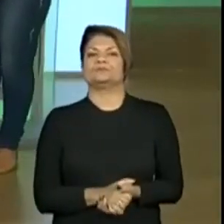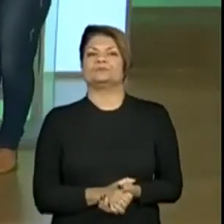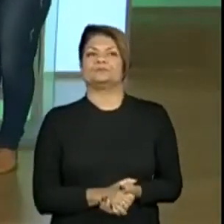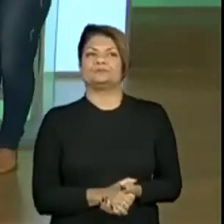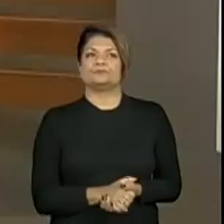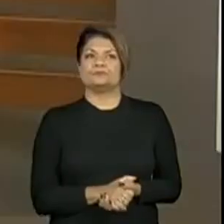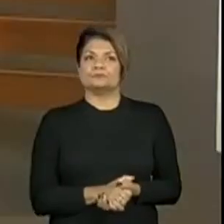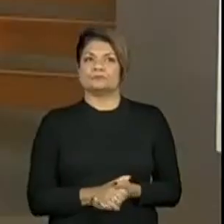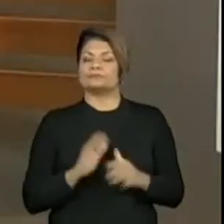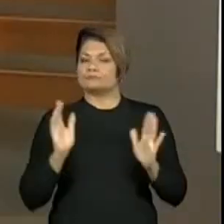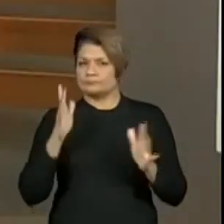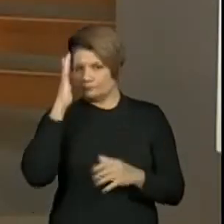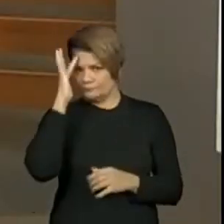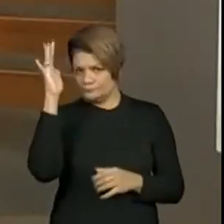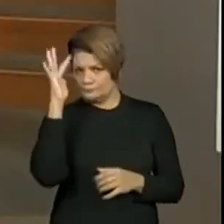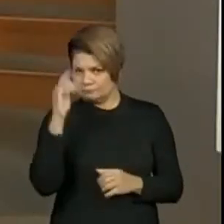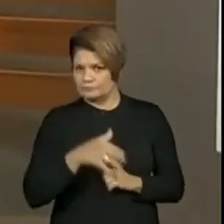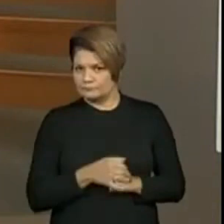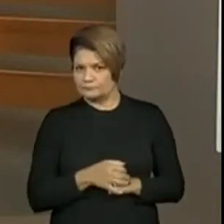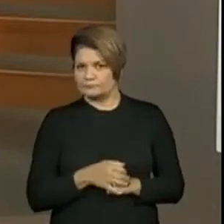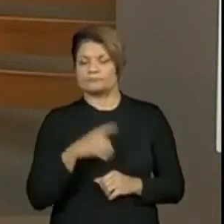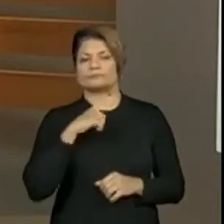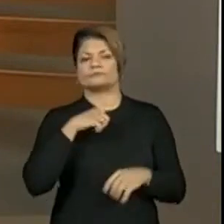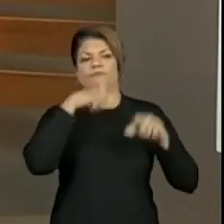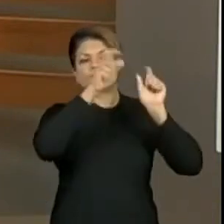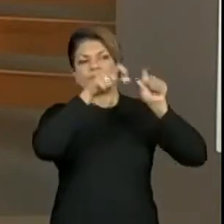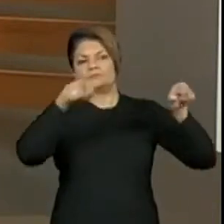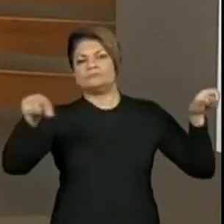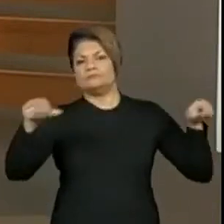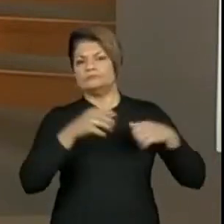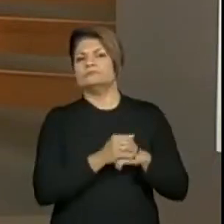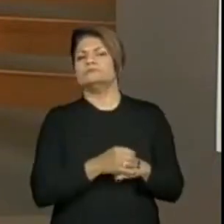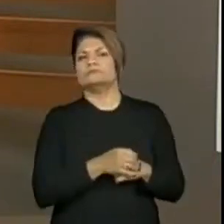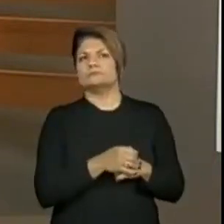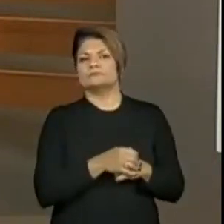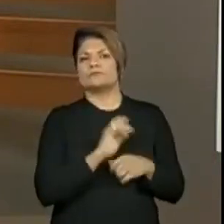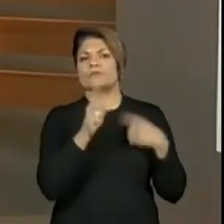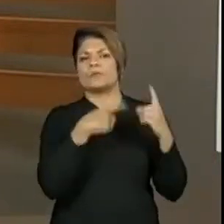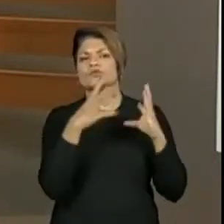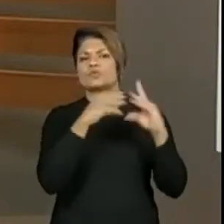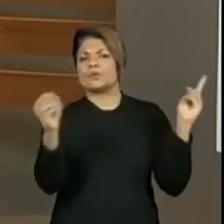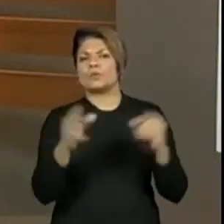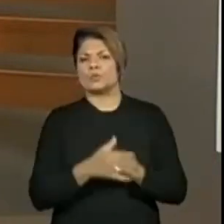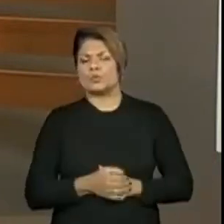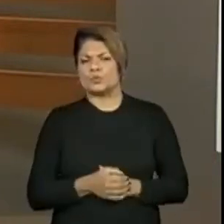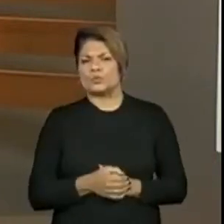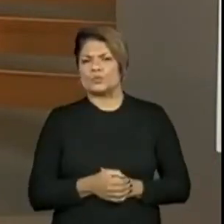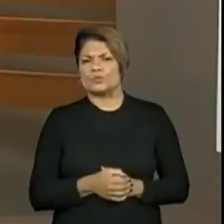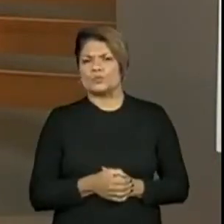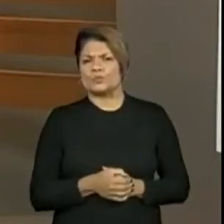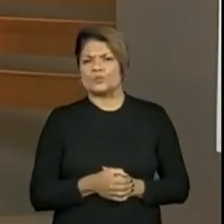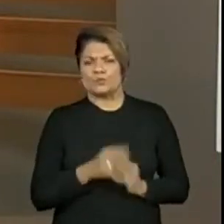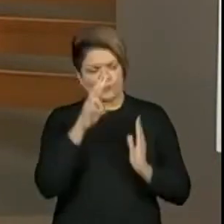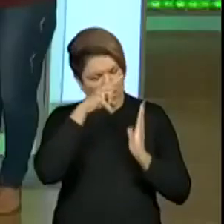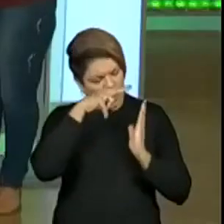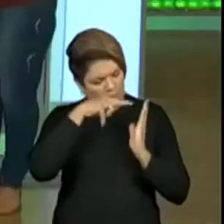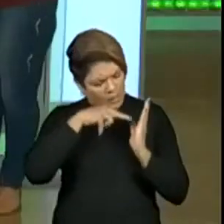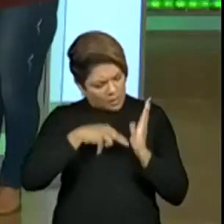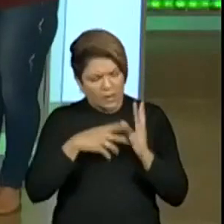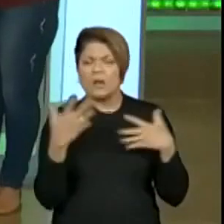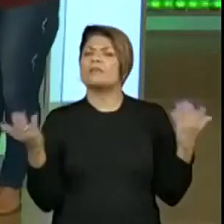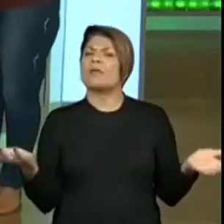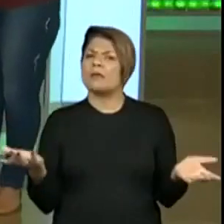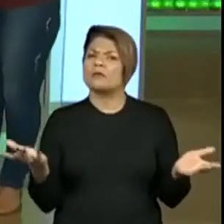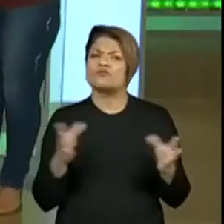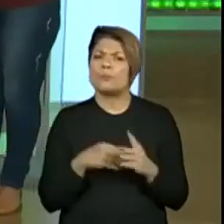Já pensou se a gente começa uma história falando de uns personagens, daqui a pouco aquele personagem deixa de existir? Você já viu isso, professora Vivi? Não, por isso precisa ficar